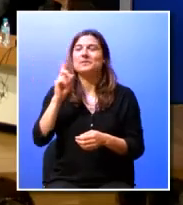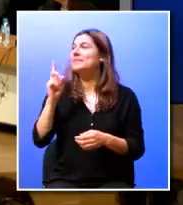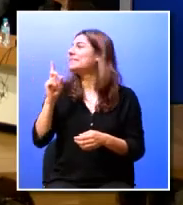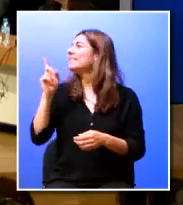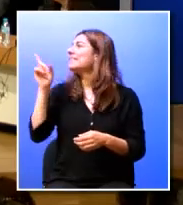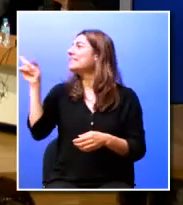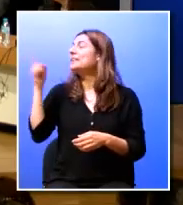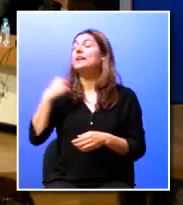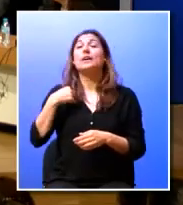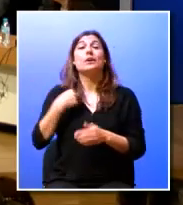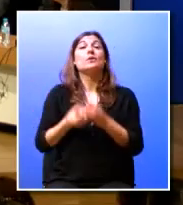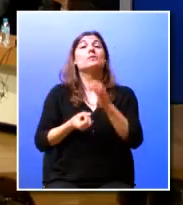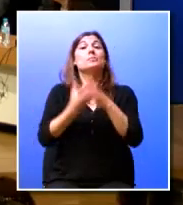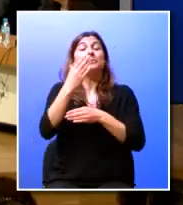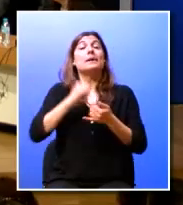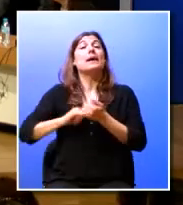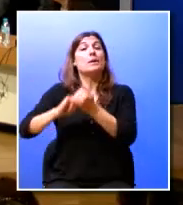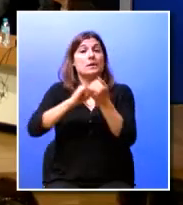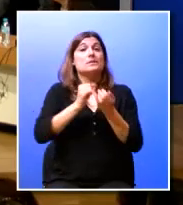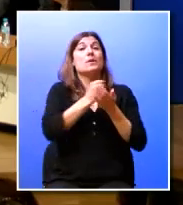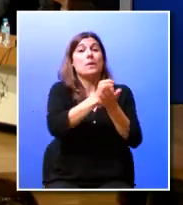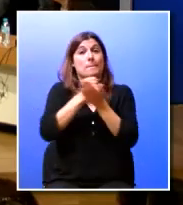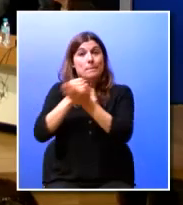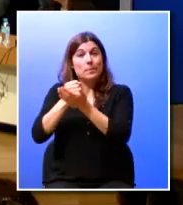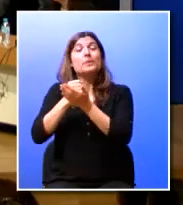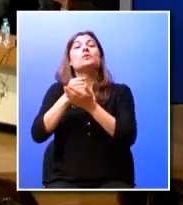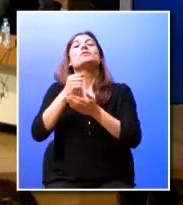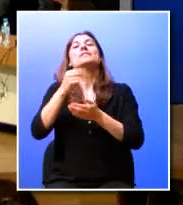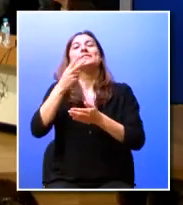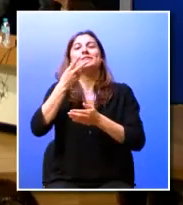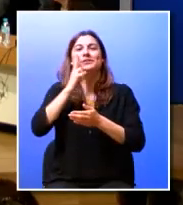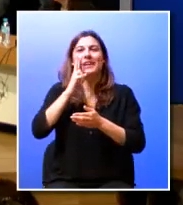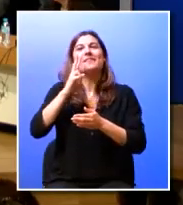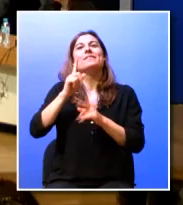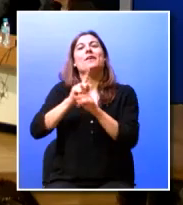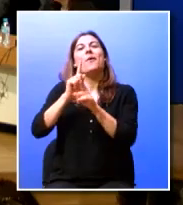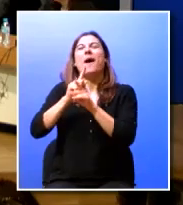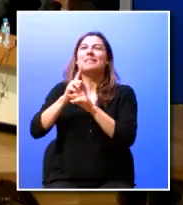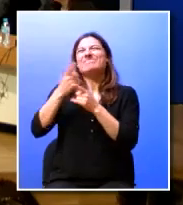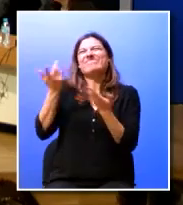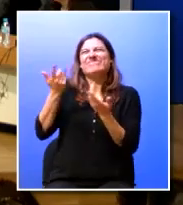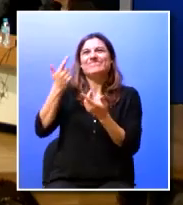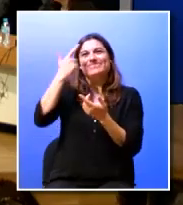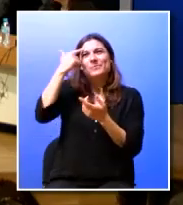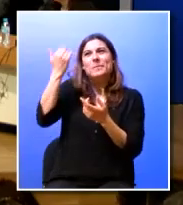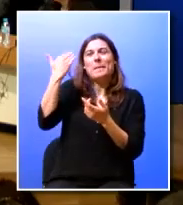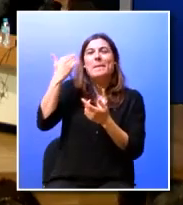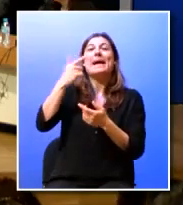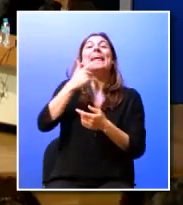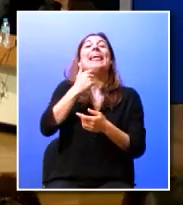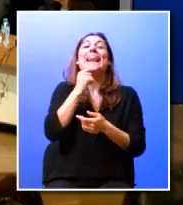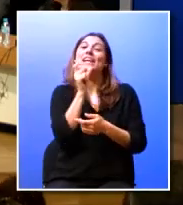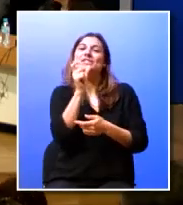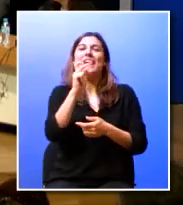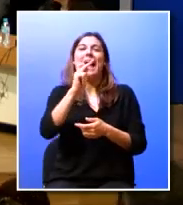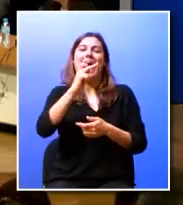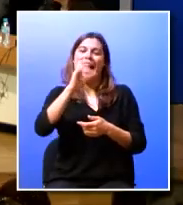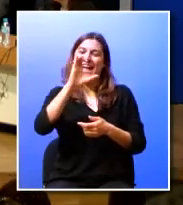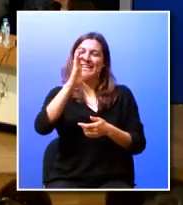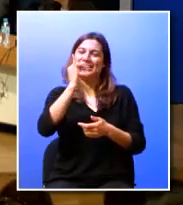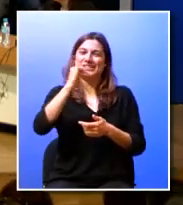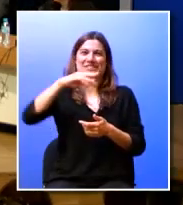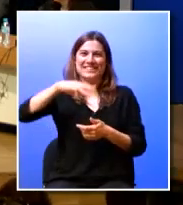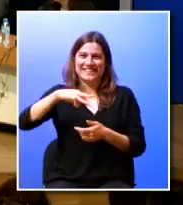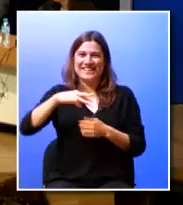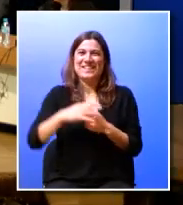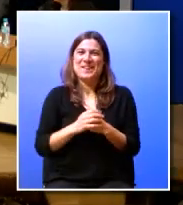da associação de apoio a chefes incompreendidos ACHIN em português em inglês ACHIN é aquele que vê uma oportunidade